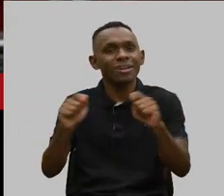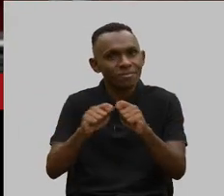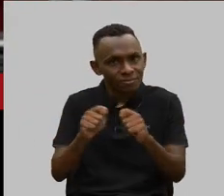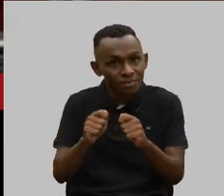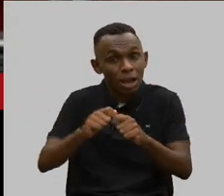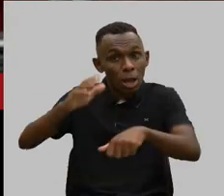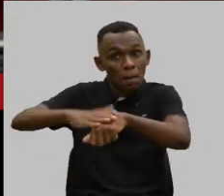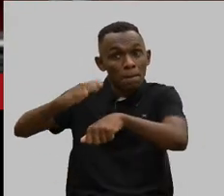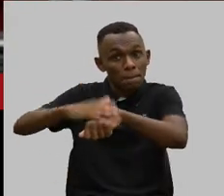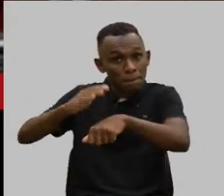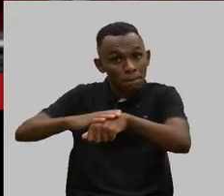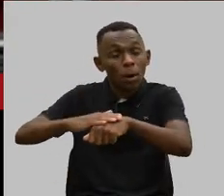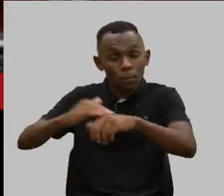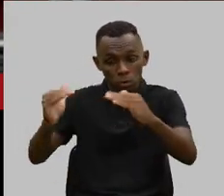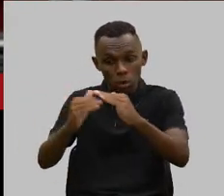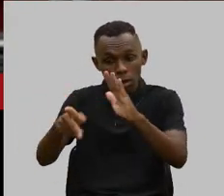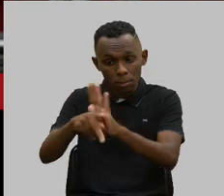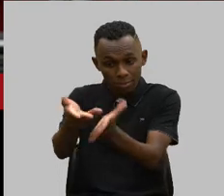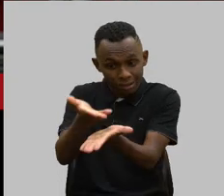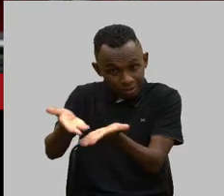as próprias clínicas.